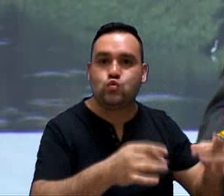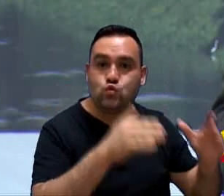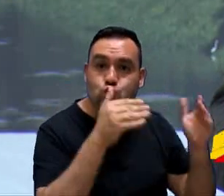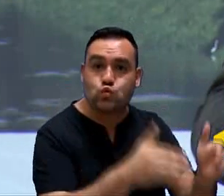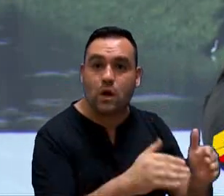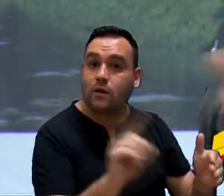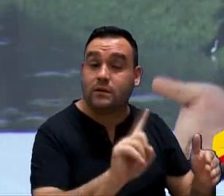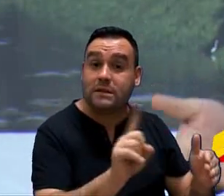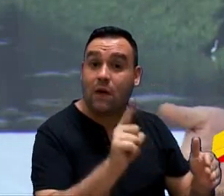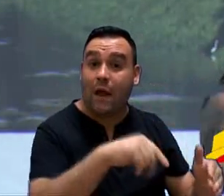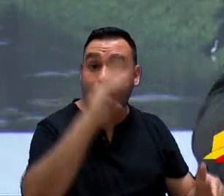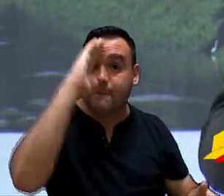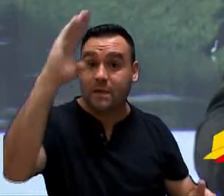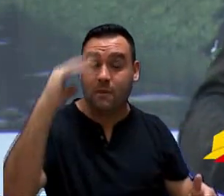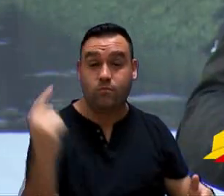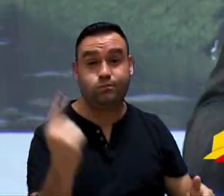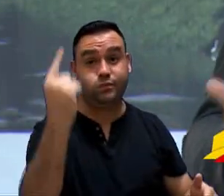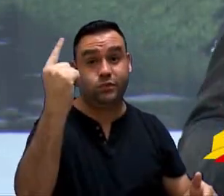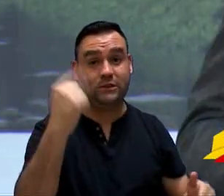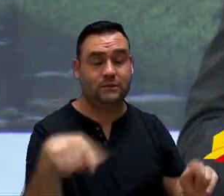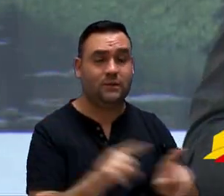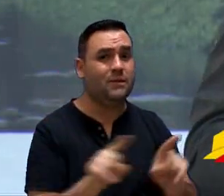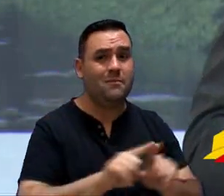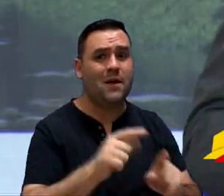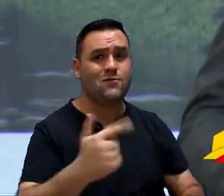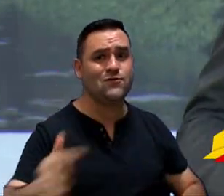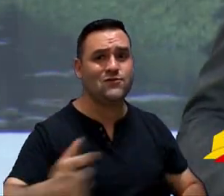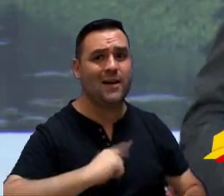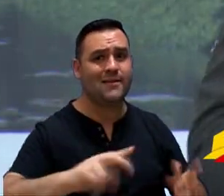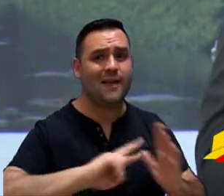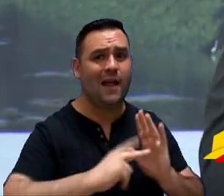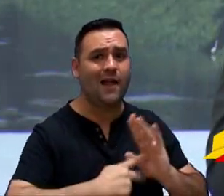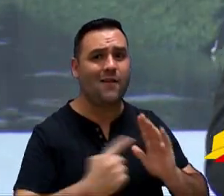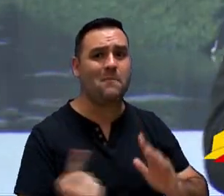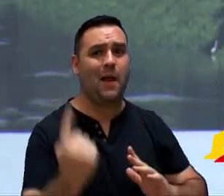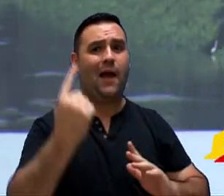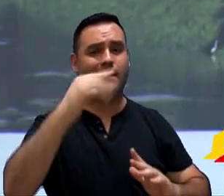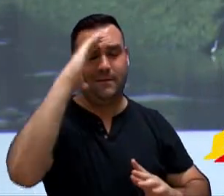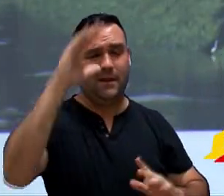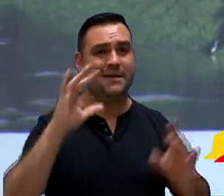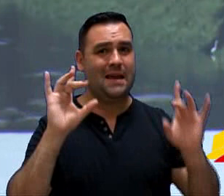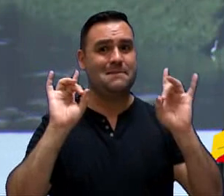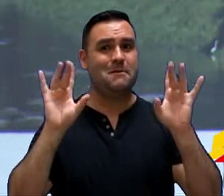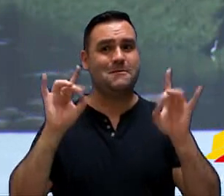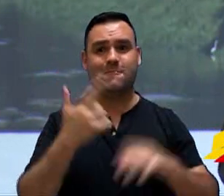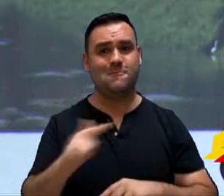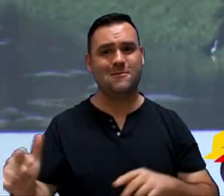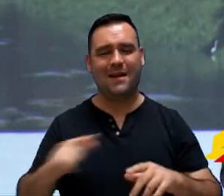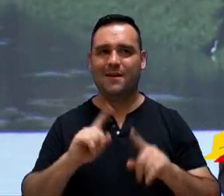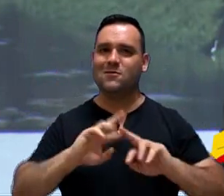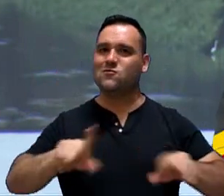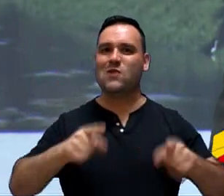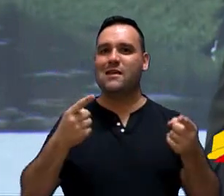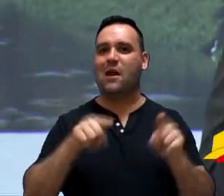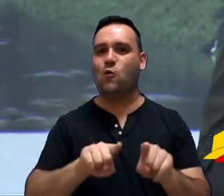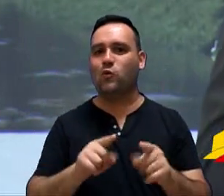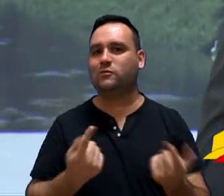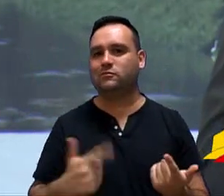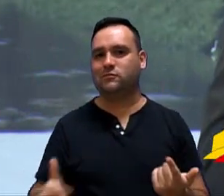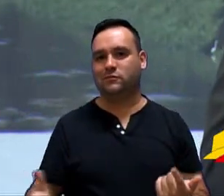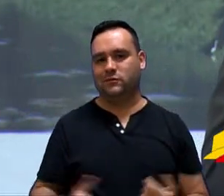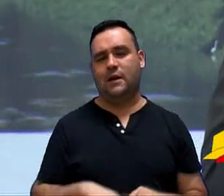exclusivo, especialmente é prioritário. E também não tem essa definição de prioritário com especialmente. Não dá para fazer essa associação.